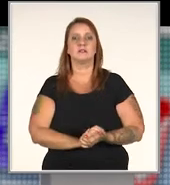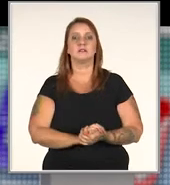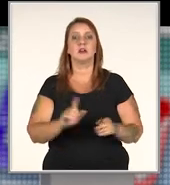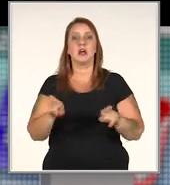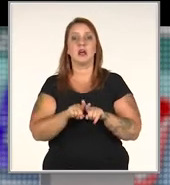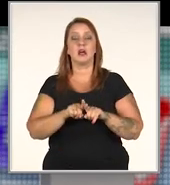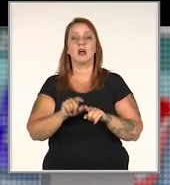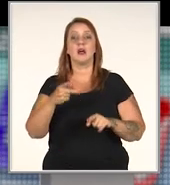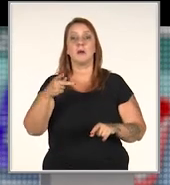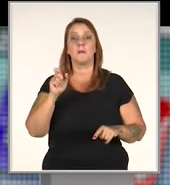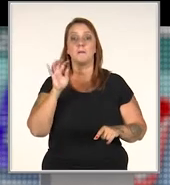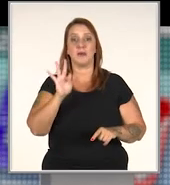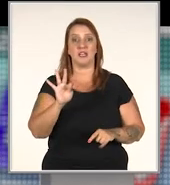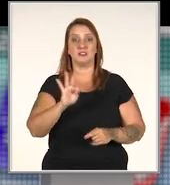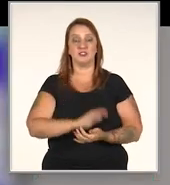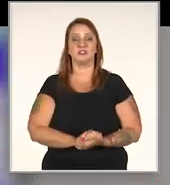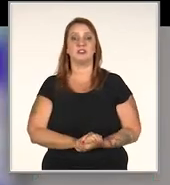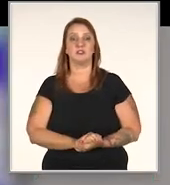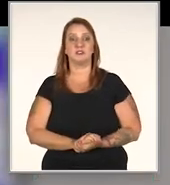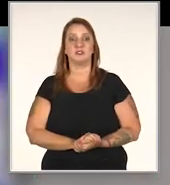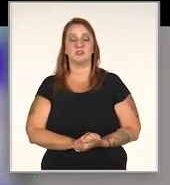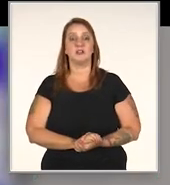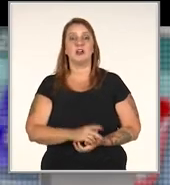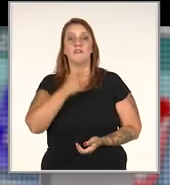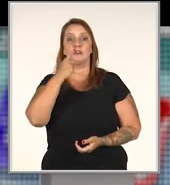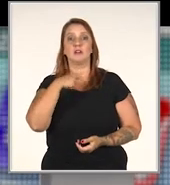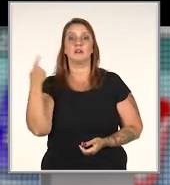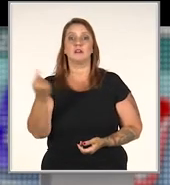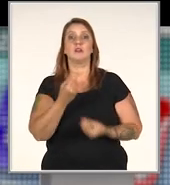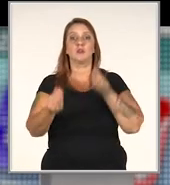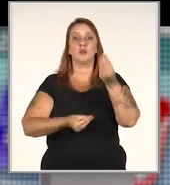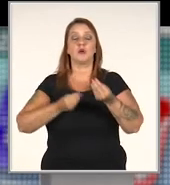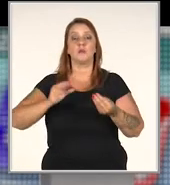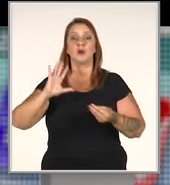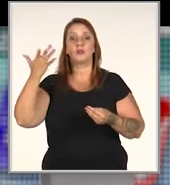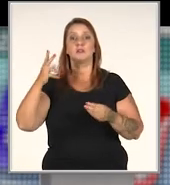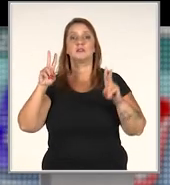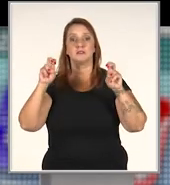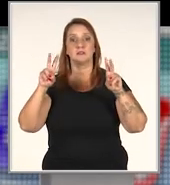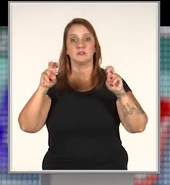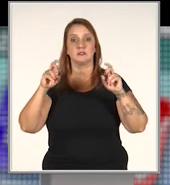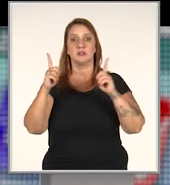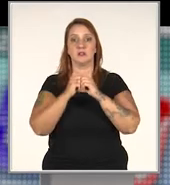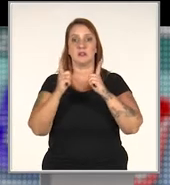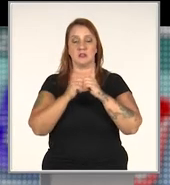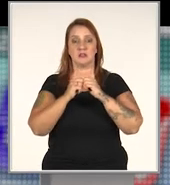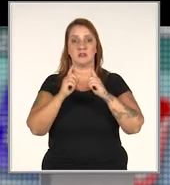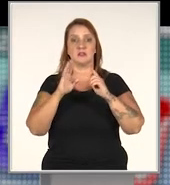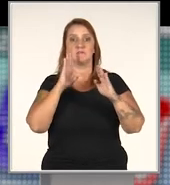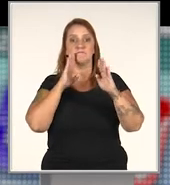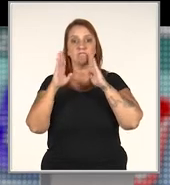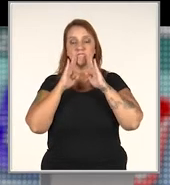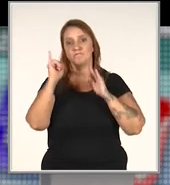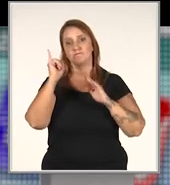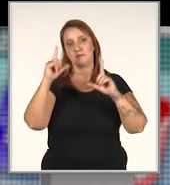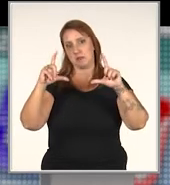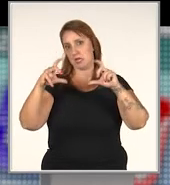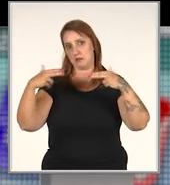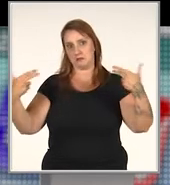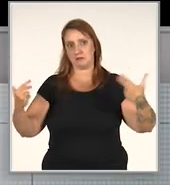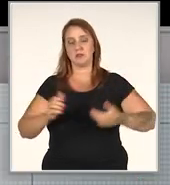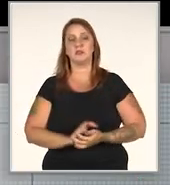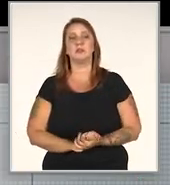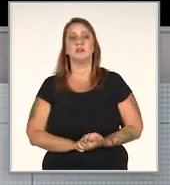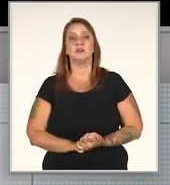E aí, nós vamos ver agora o caso da Pet Nativa. O Igor contando para a gente como que acontece essa questão do atendimento pelas redes sociais.